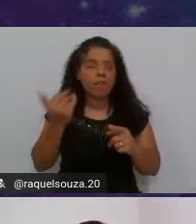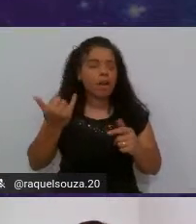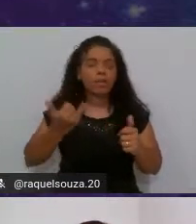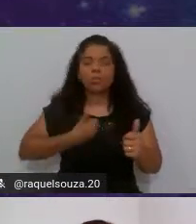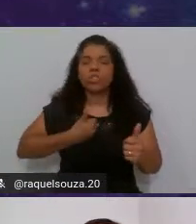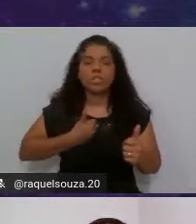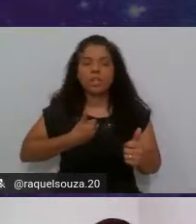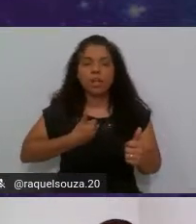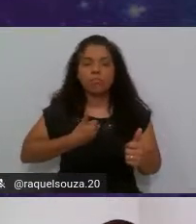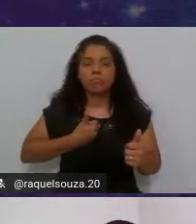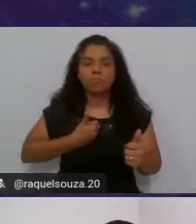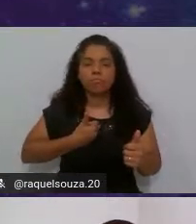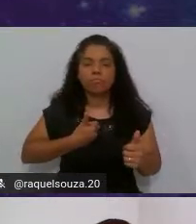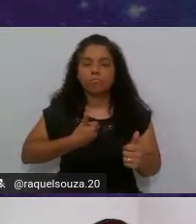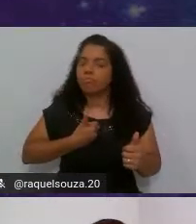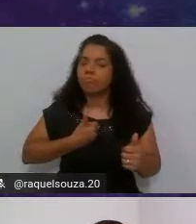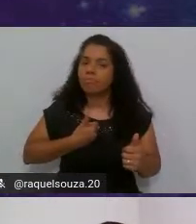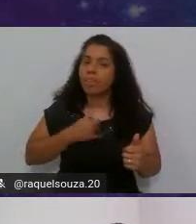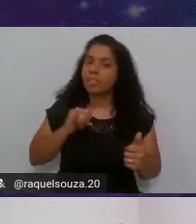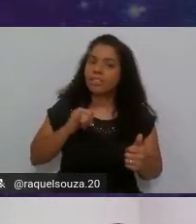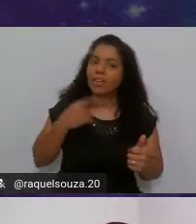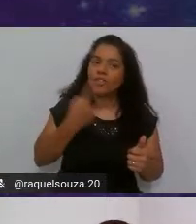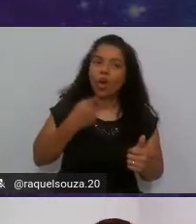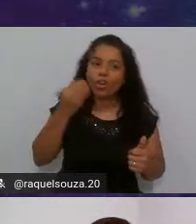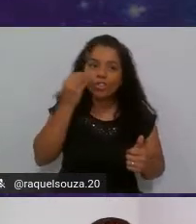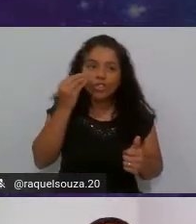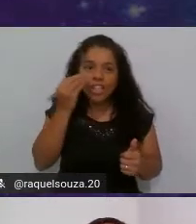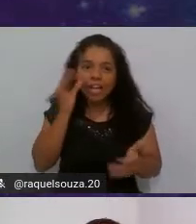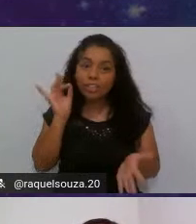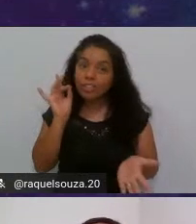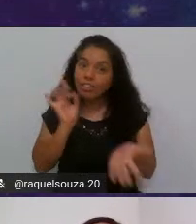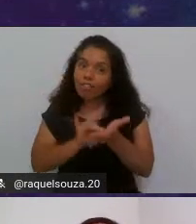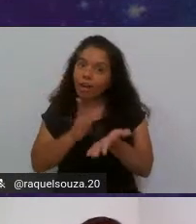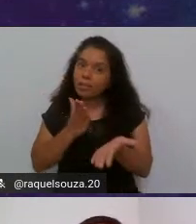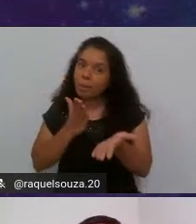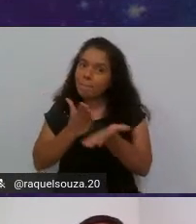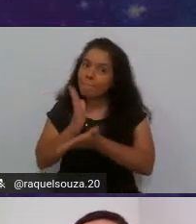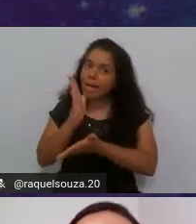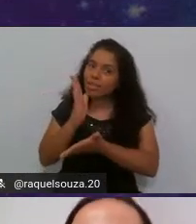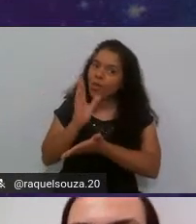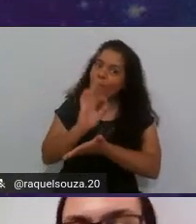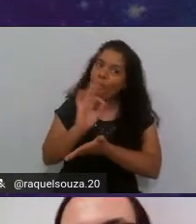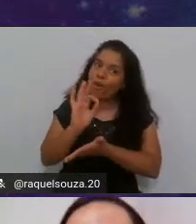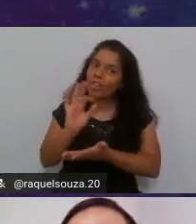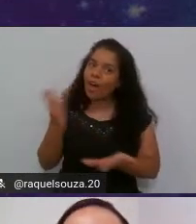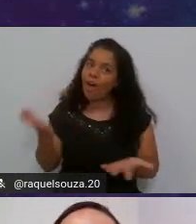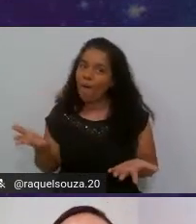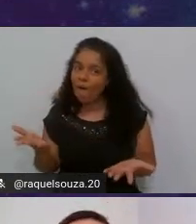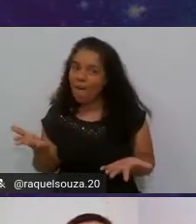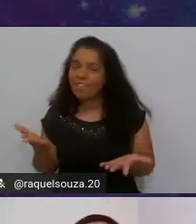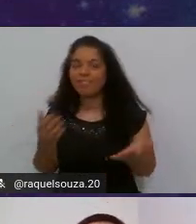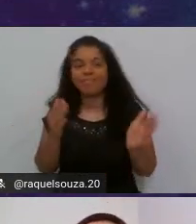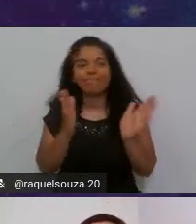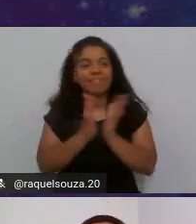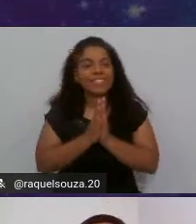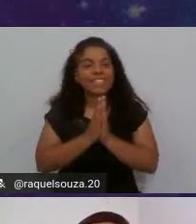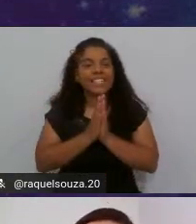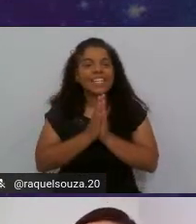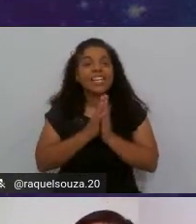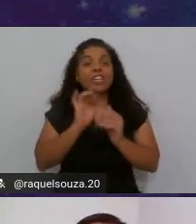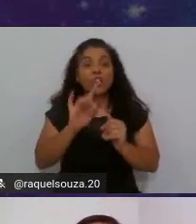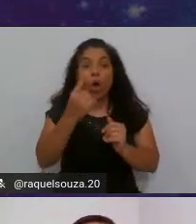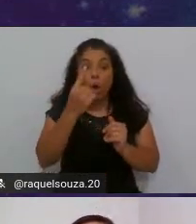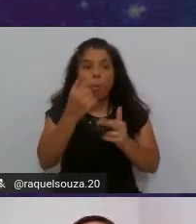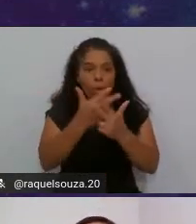a nossa o nosso teste de fato passou ou não só uma